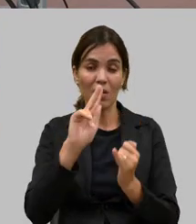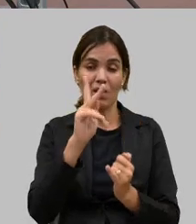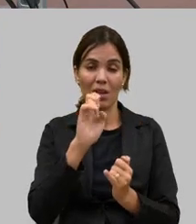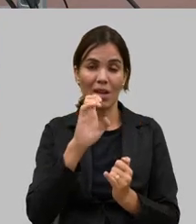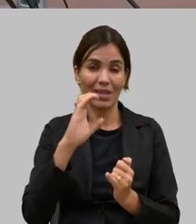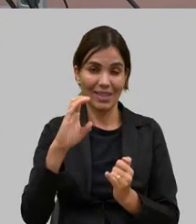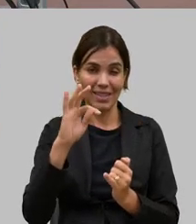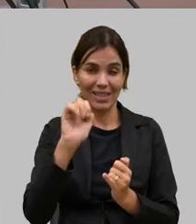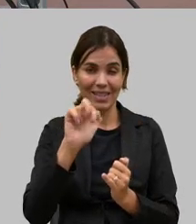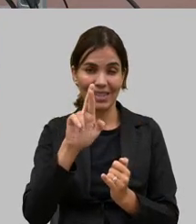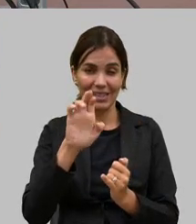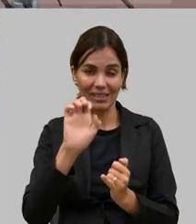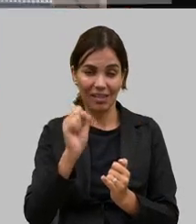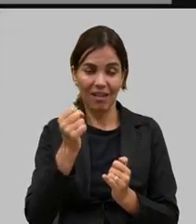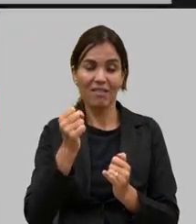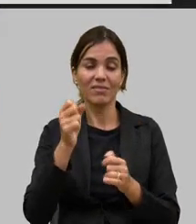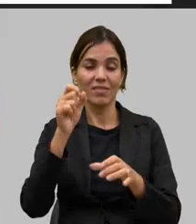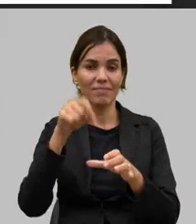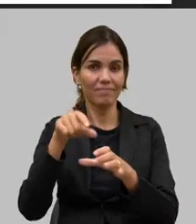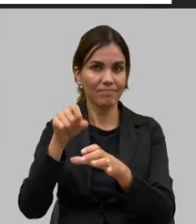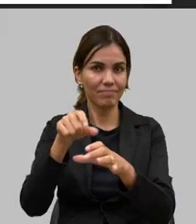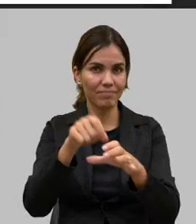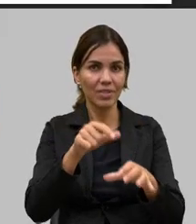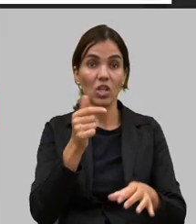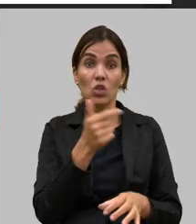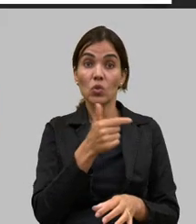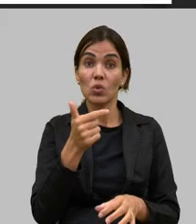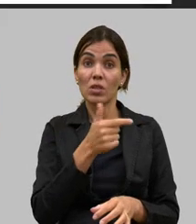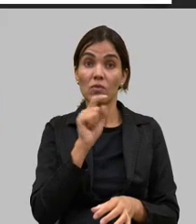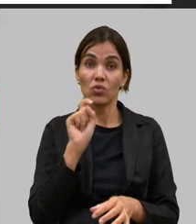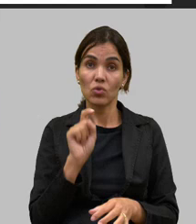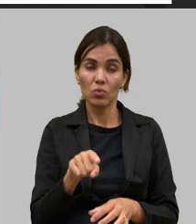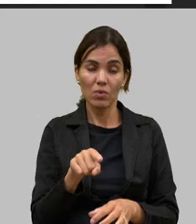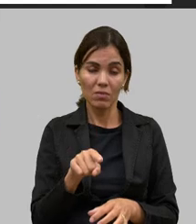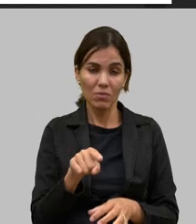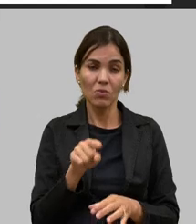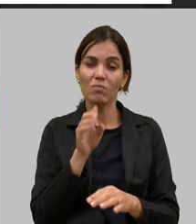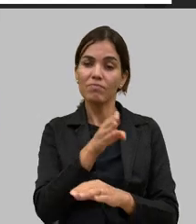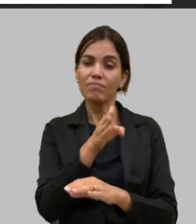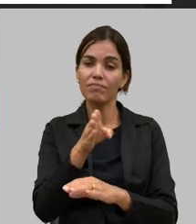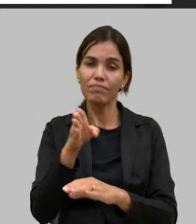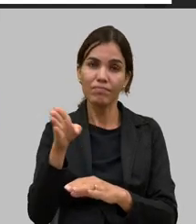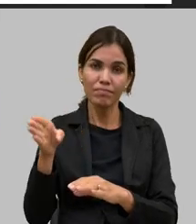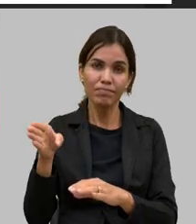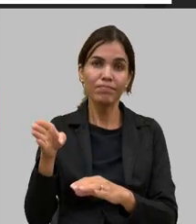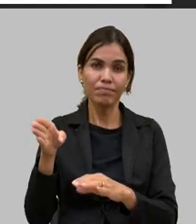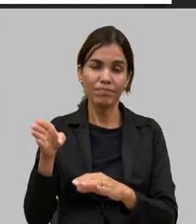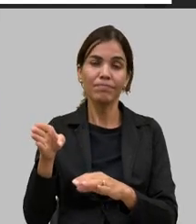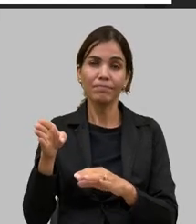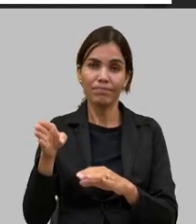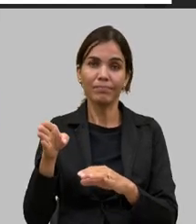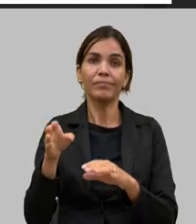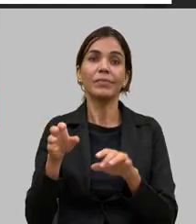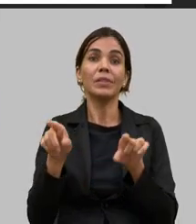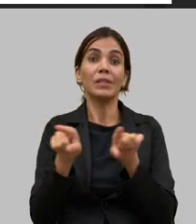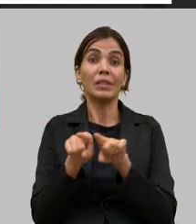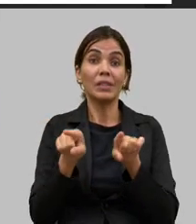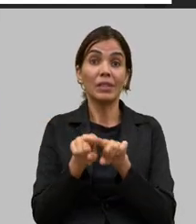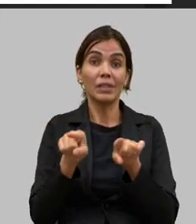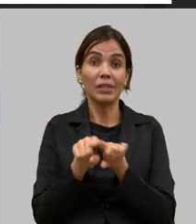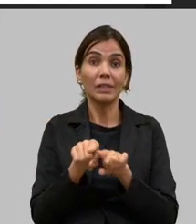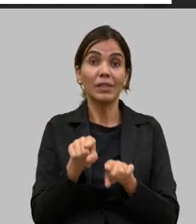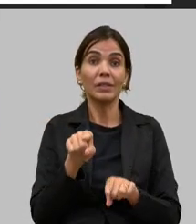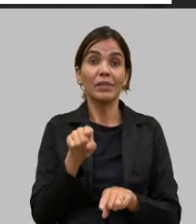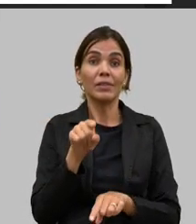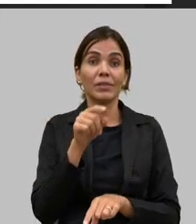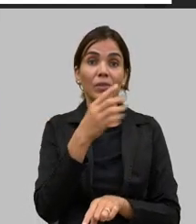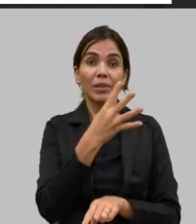produzindo 222 mil atendimentos em culturas agrícolas 441 mil atendimentos em horticultura e fruticultura e